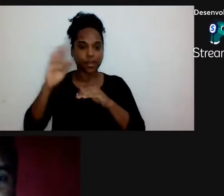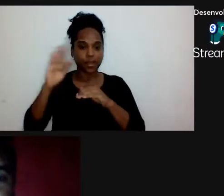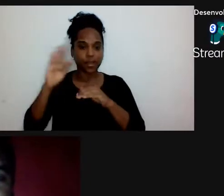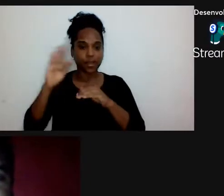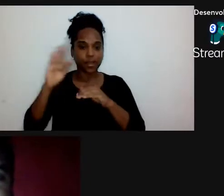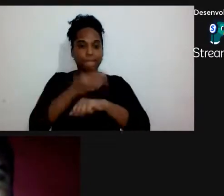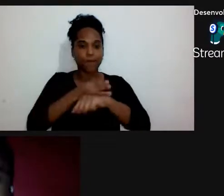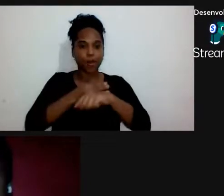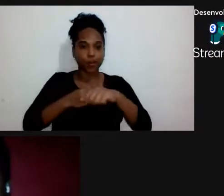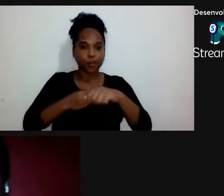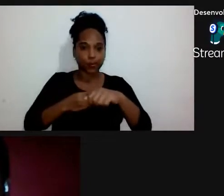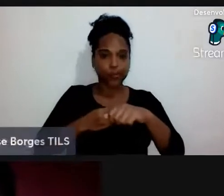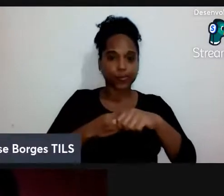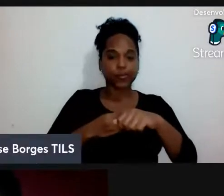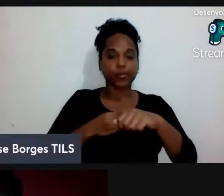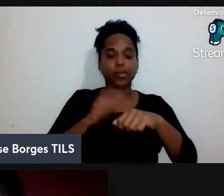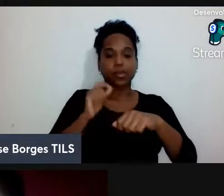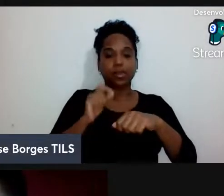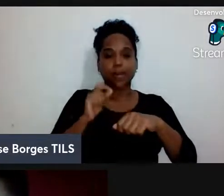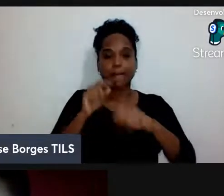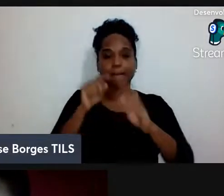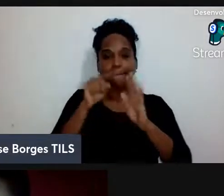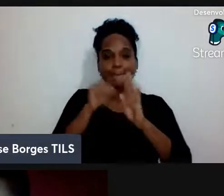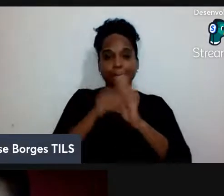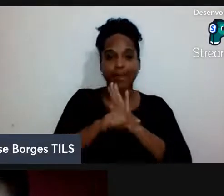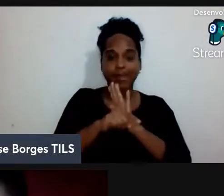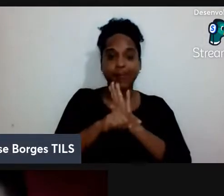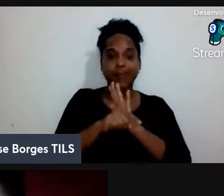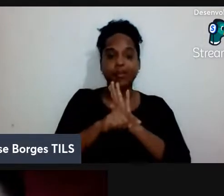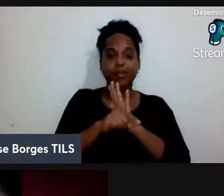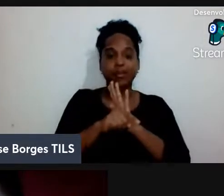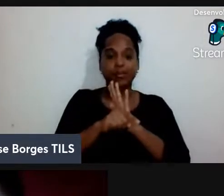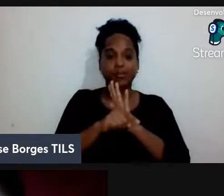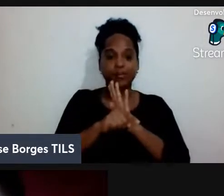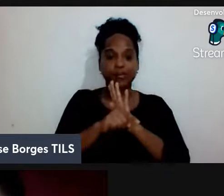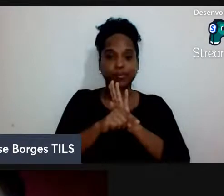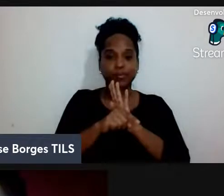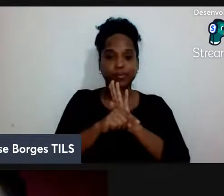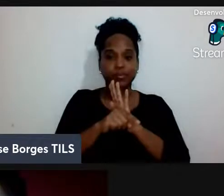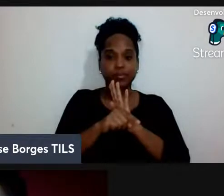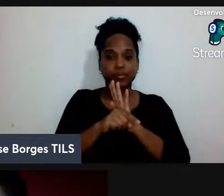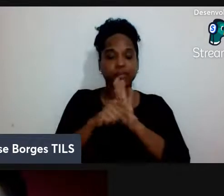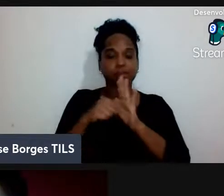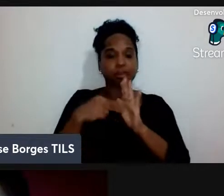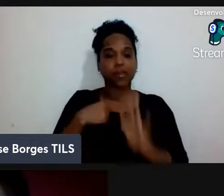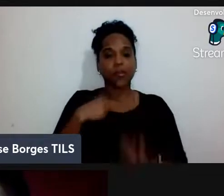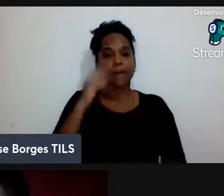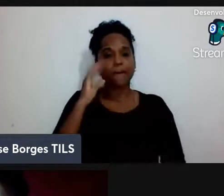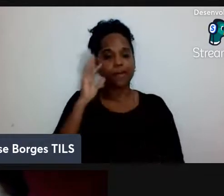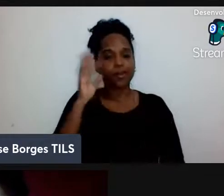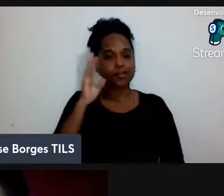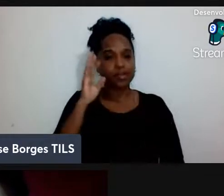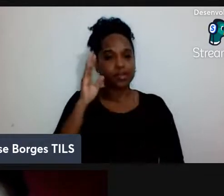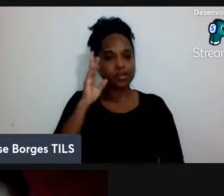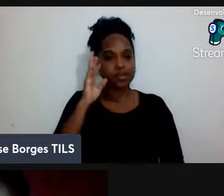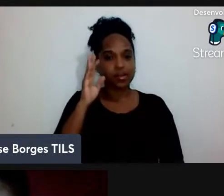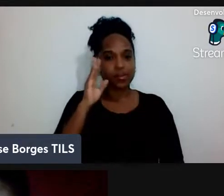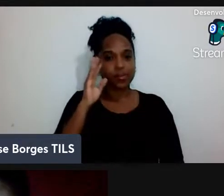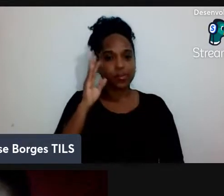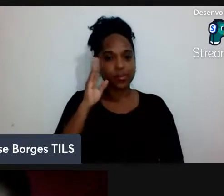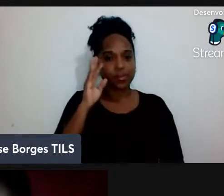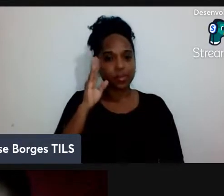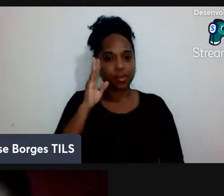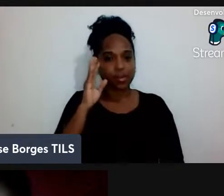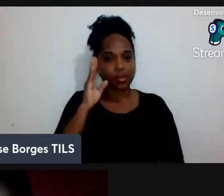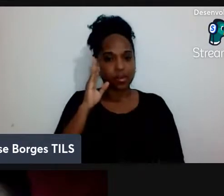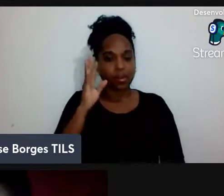perguntando outro dia ó o Edu agradecendo eu fiquei refletindo outro dia sobre os cursos de engenharia